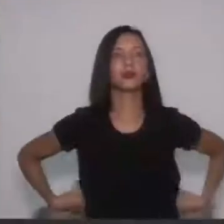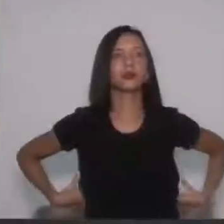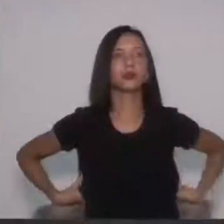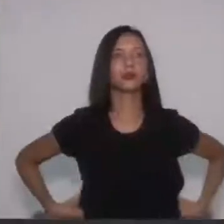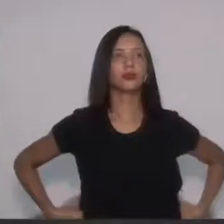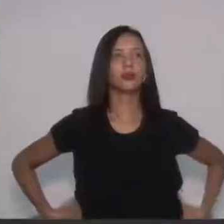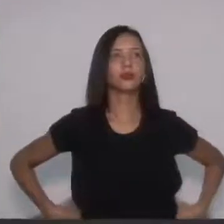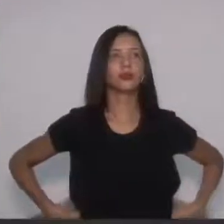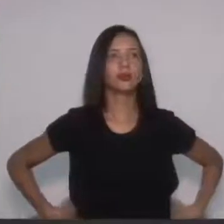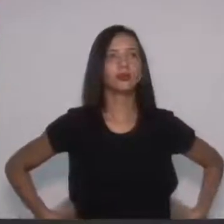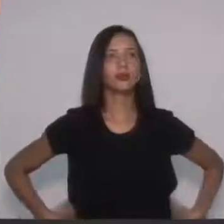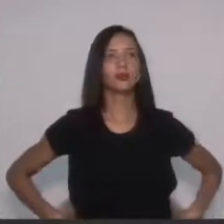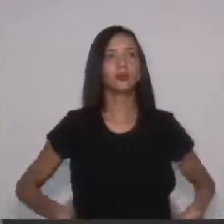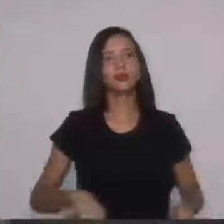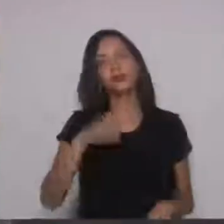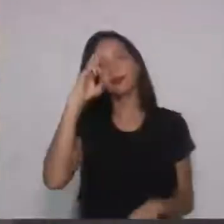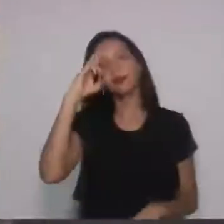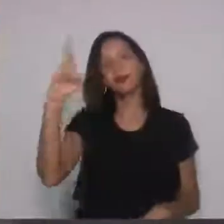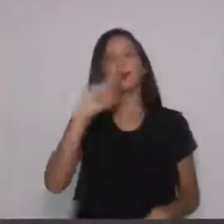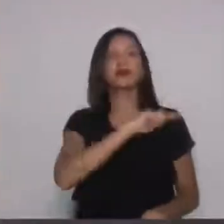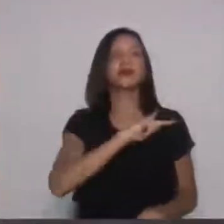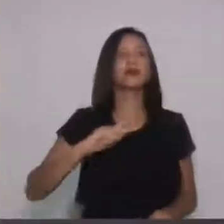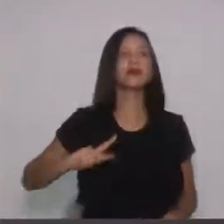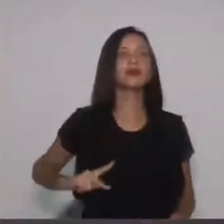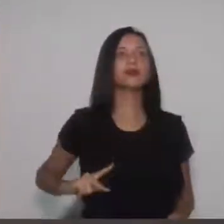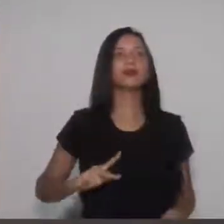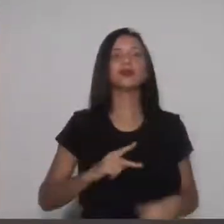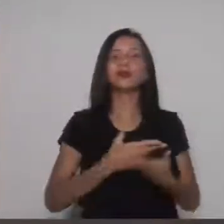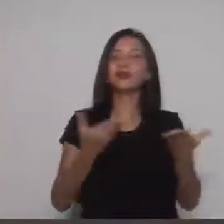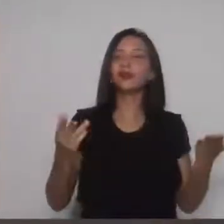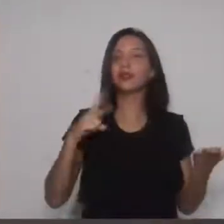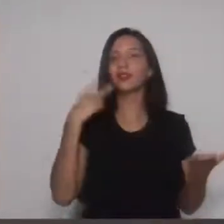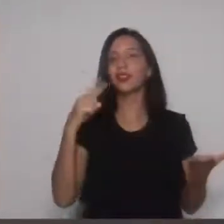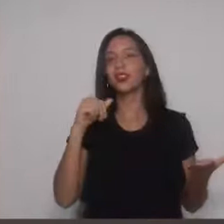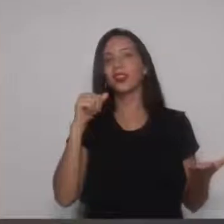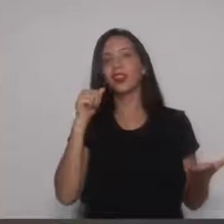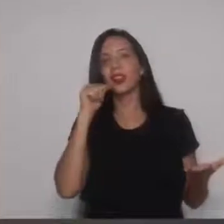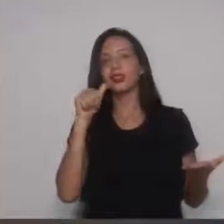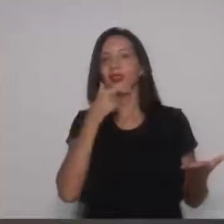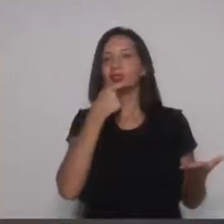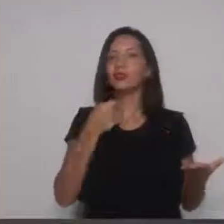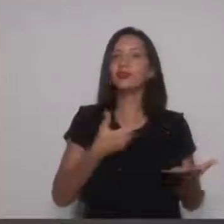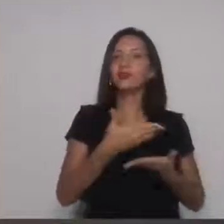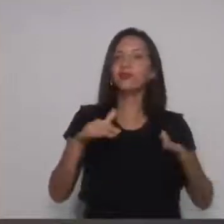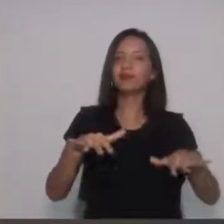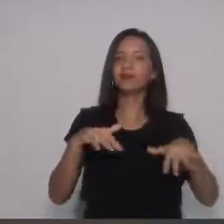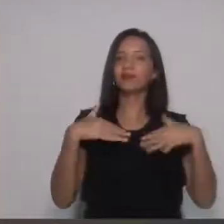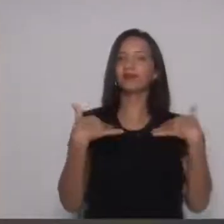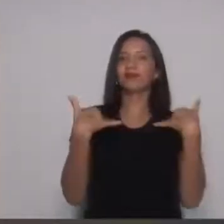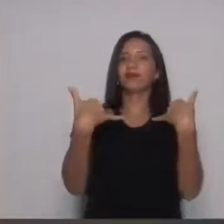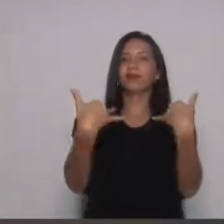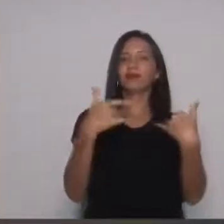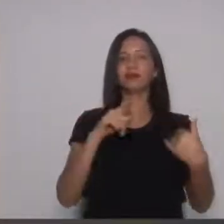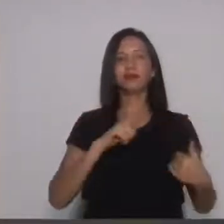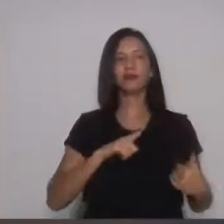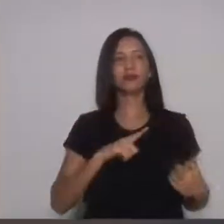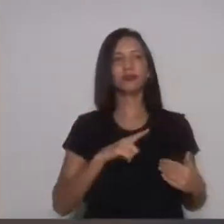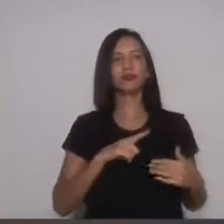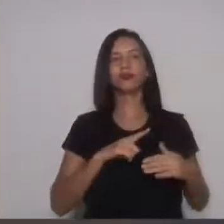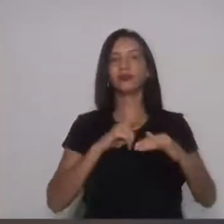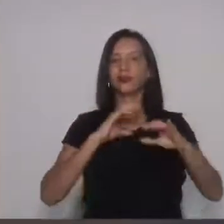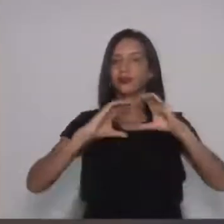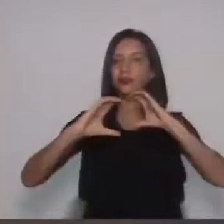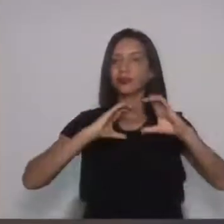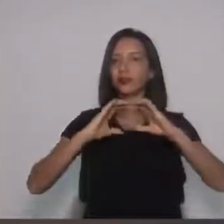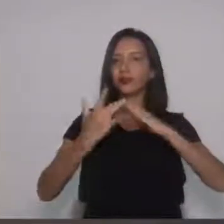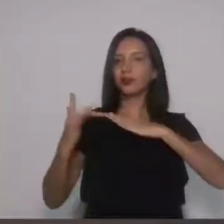Senhor presidente, vereadoras, vereadoras, público presente, imprensa, internauta e todos, uma ótima noite. Hoje